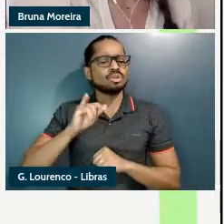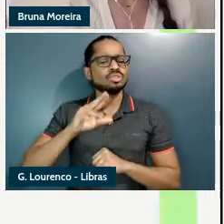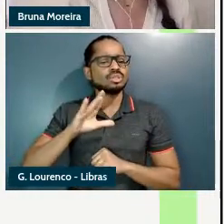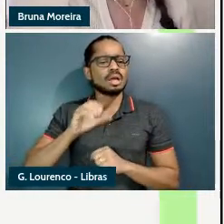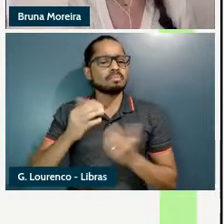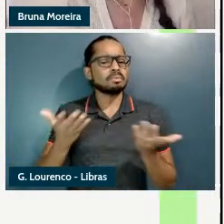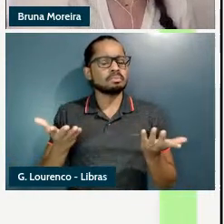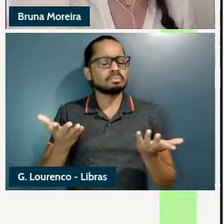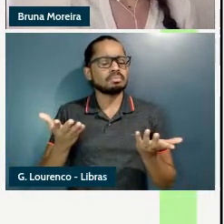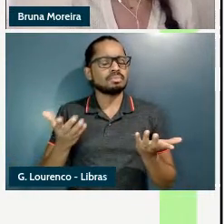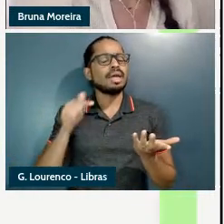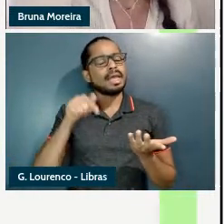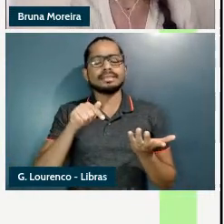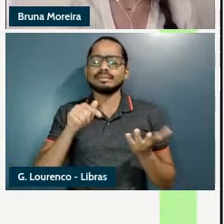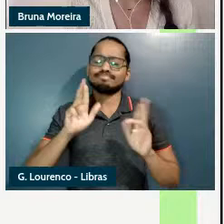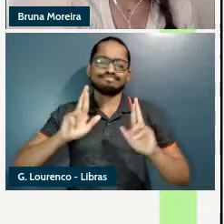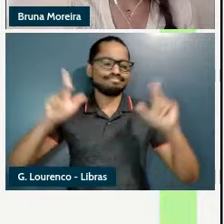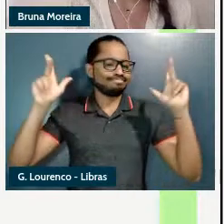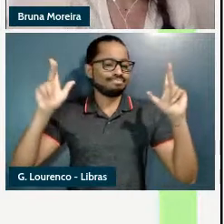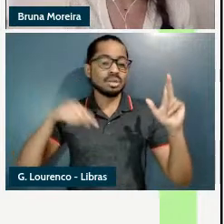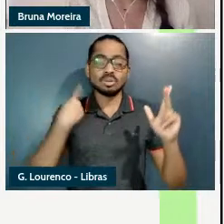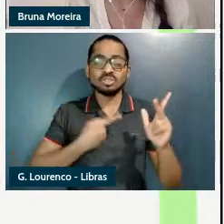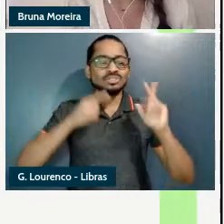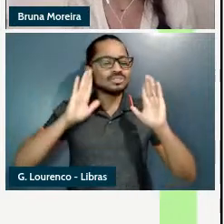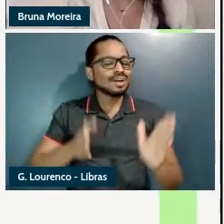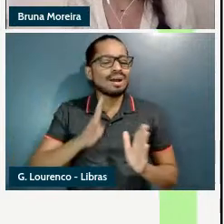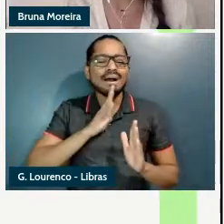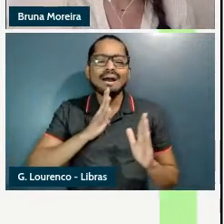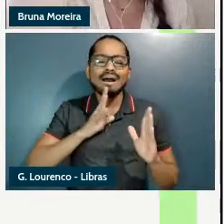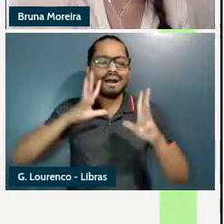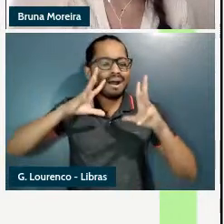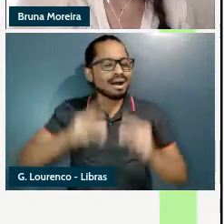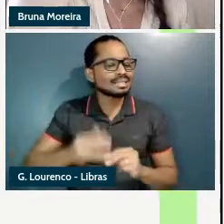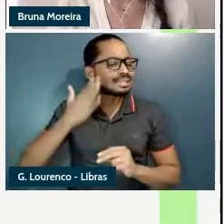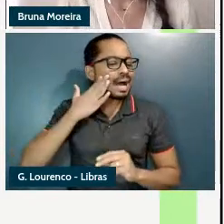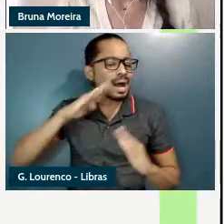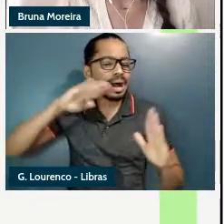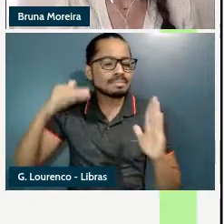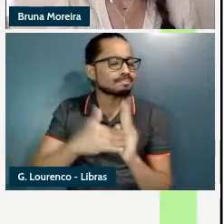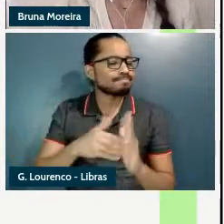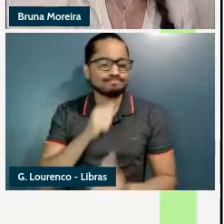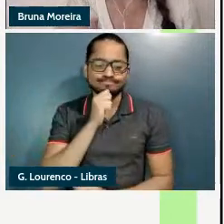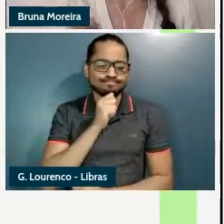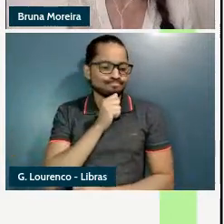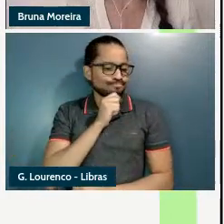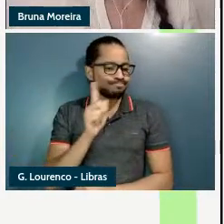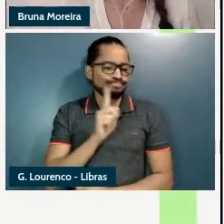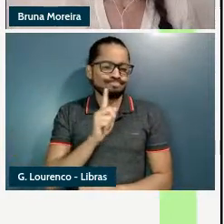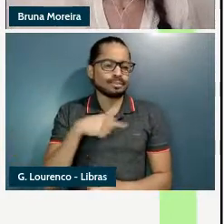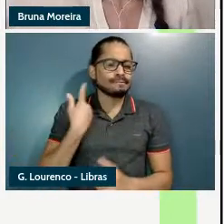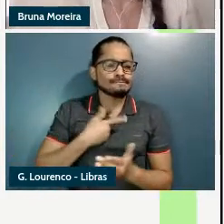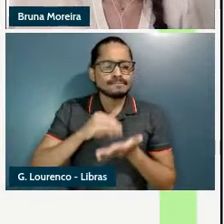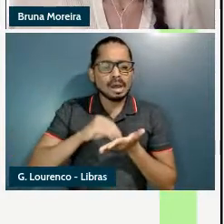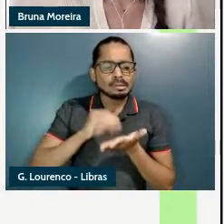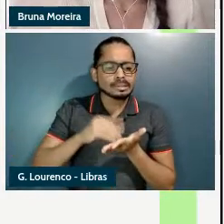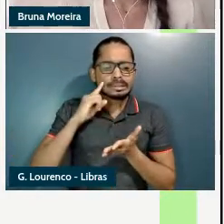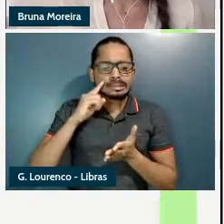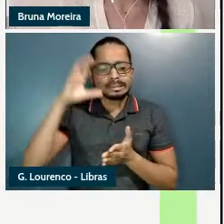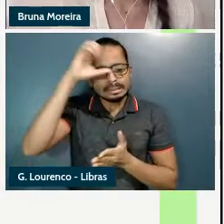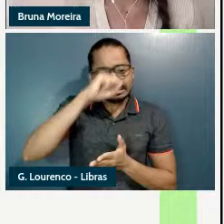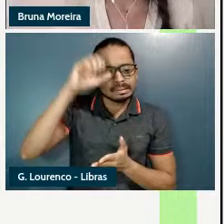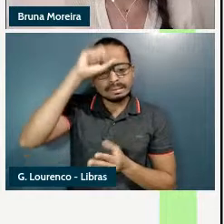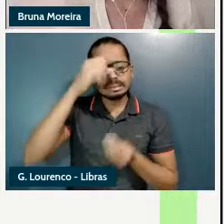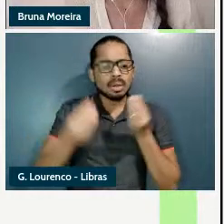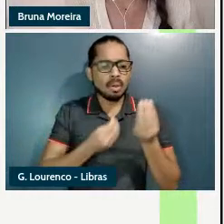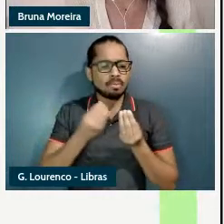ainda é desafiador por exemplo captar a sua força quantificacional segundo o record porque uma